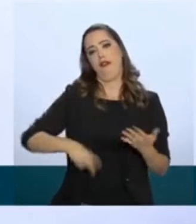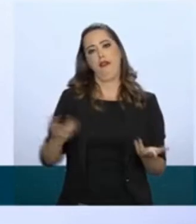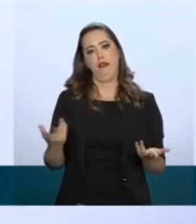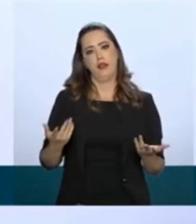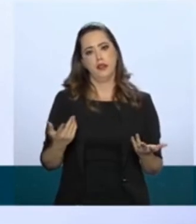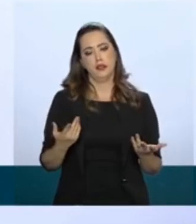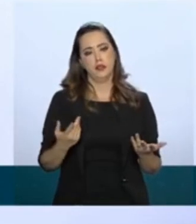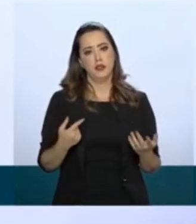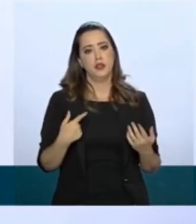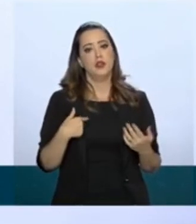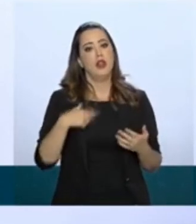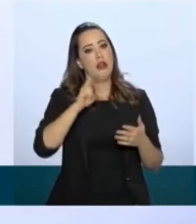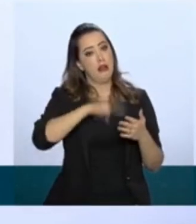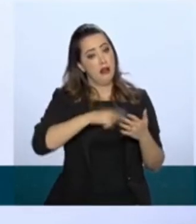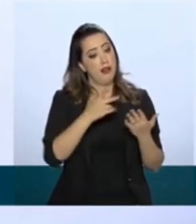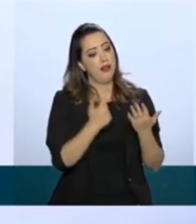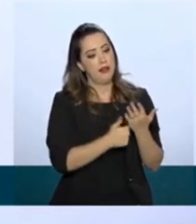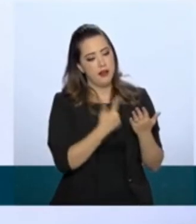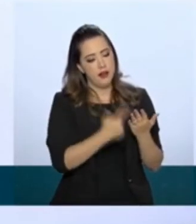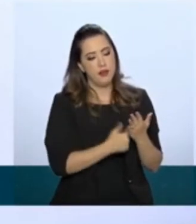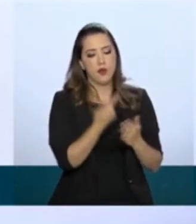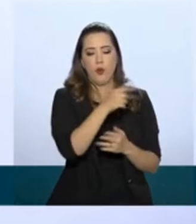deixar bem claro, ler livro é outra história.